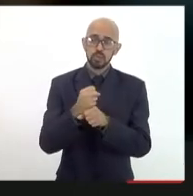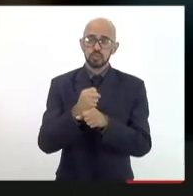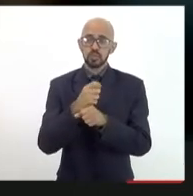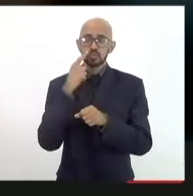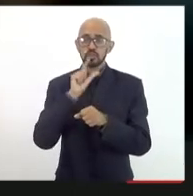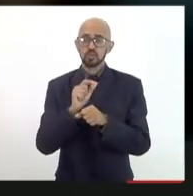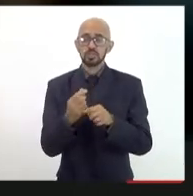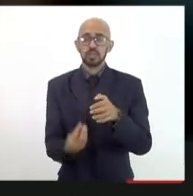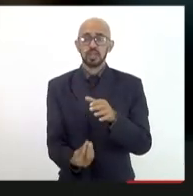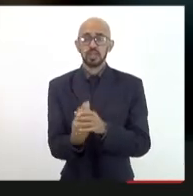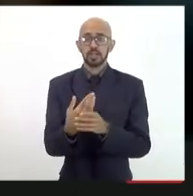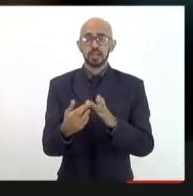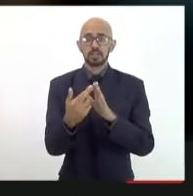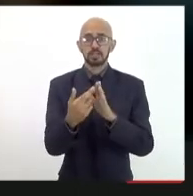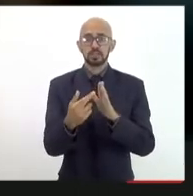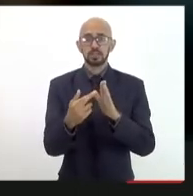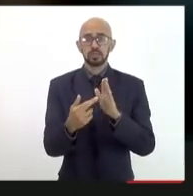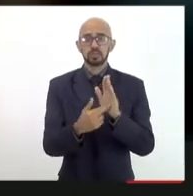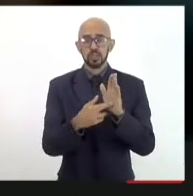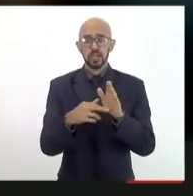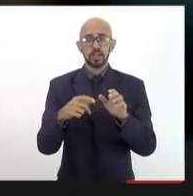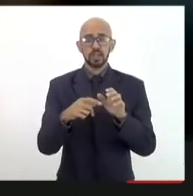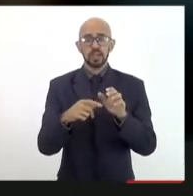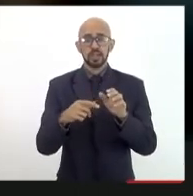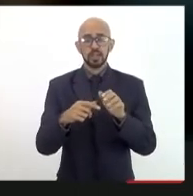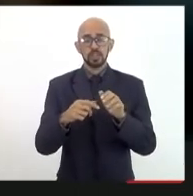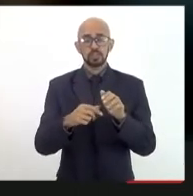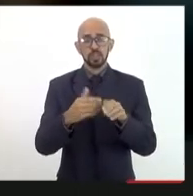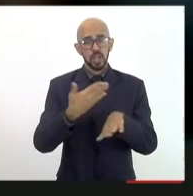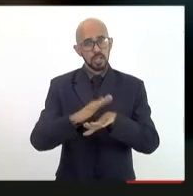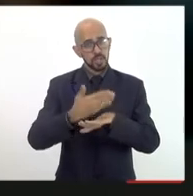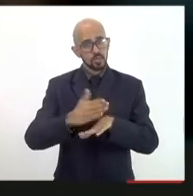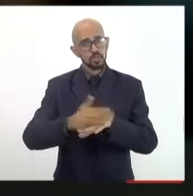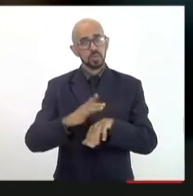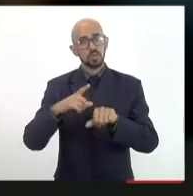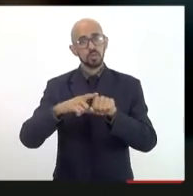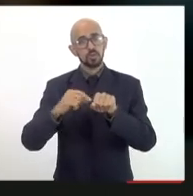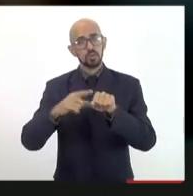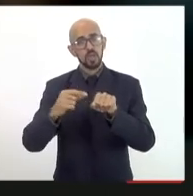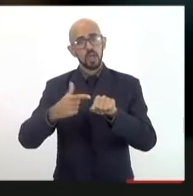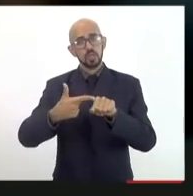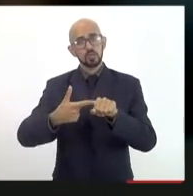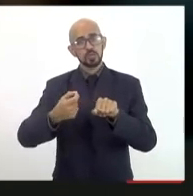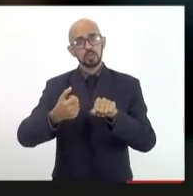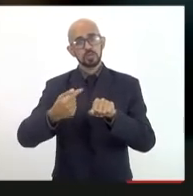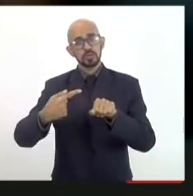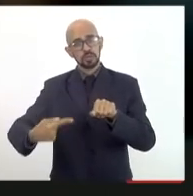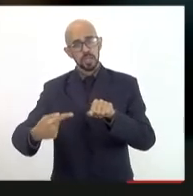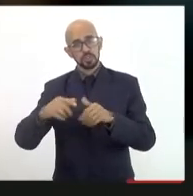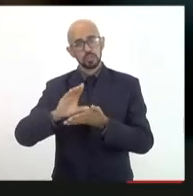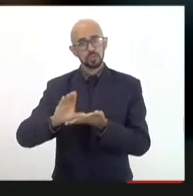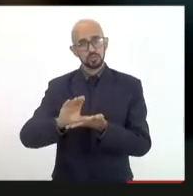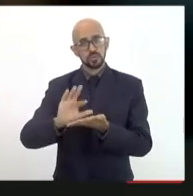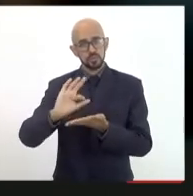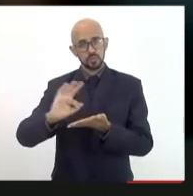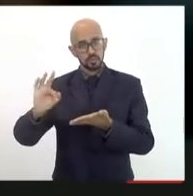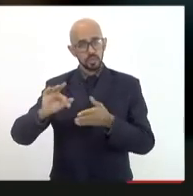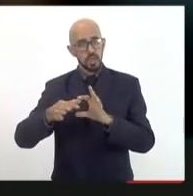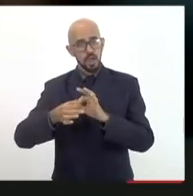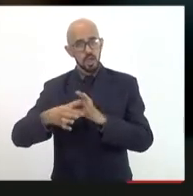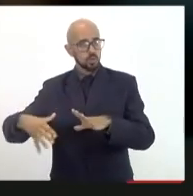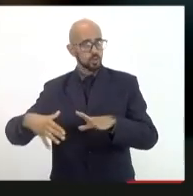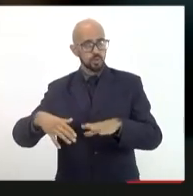o artigo 177 da constituição que nos dá a efetiva autonomia financeira didático pedagógica e